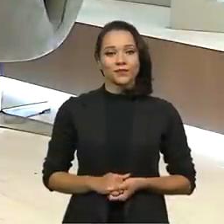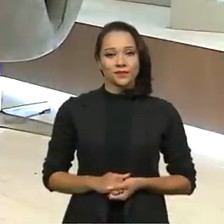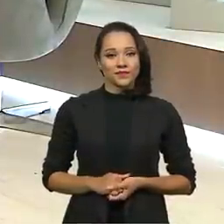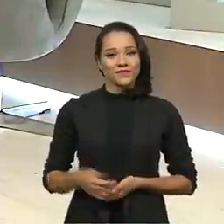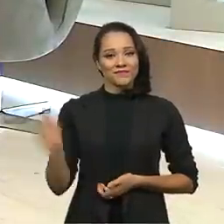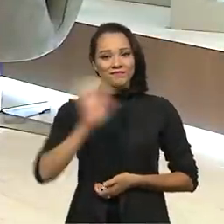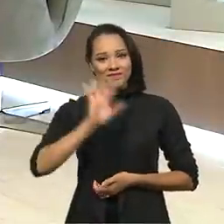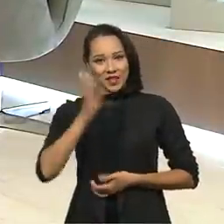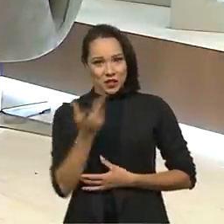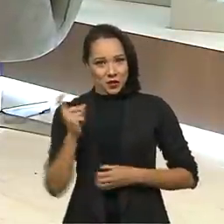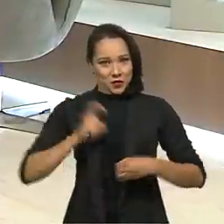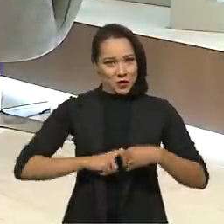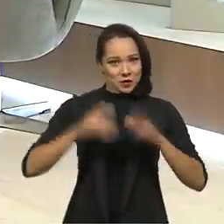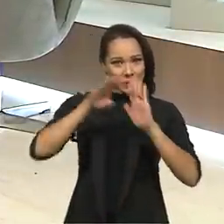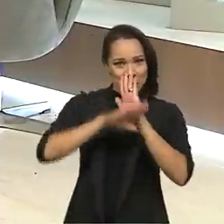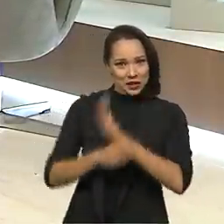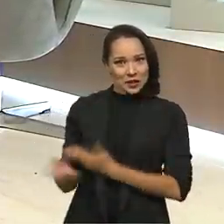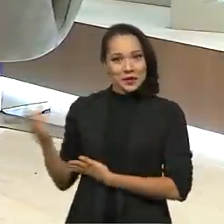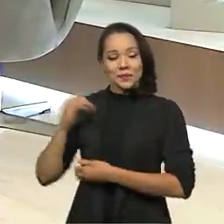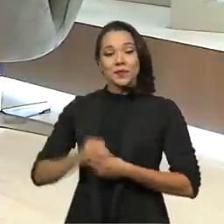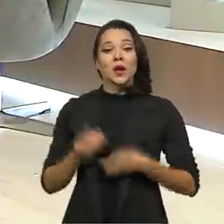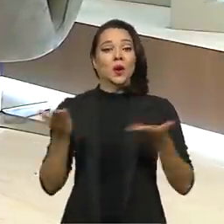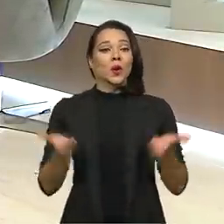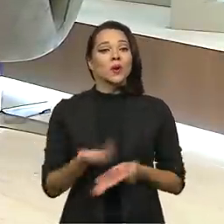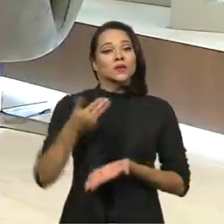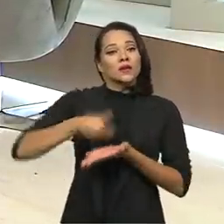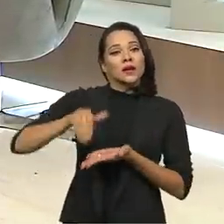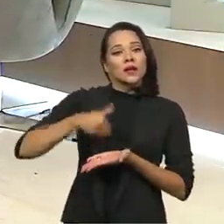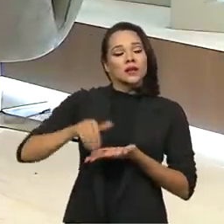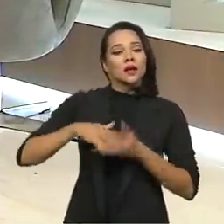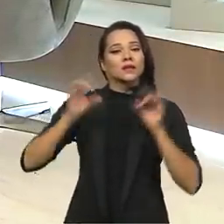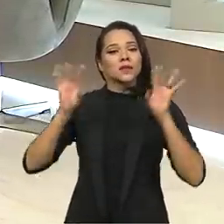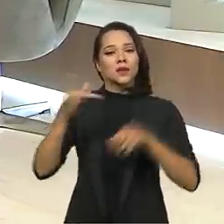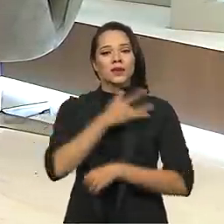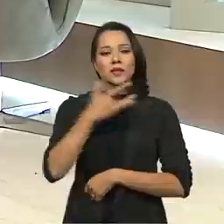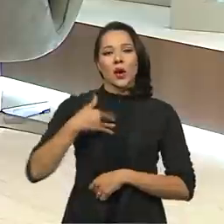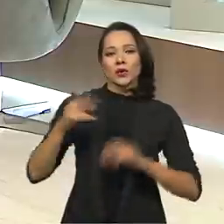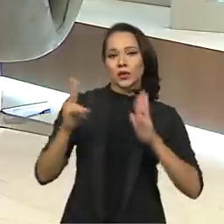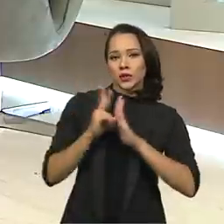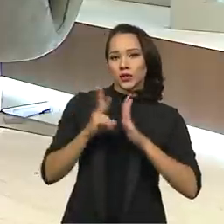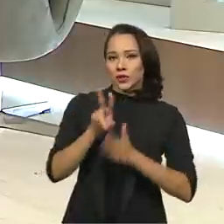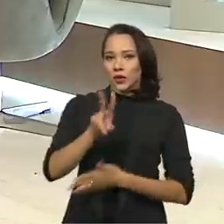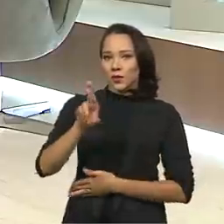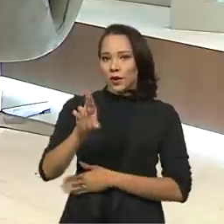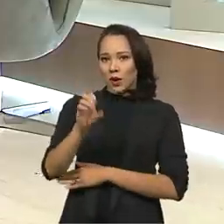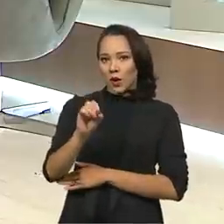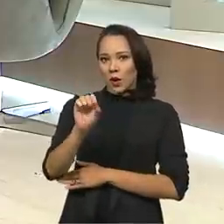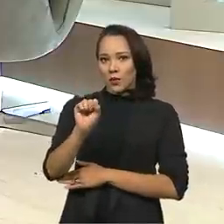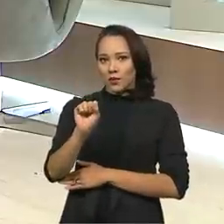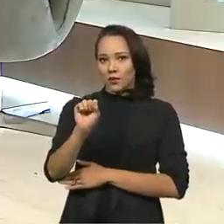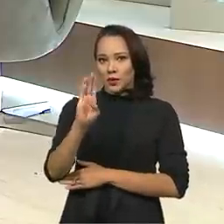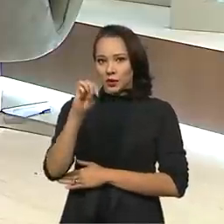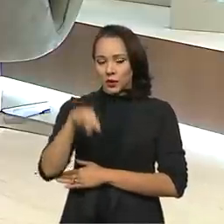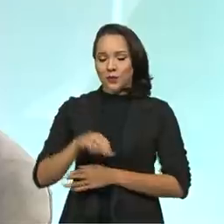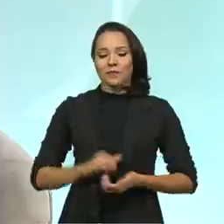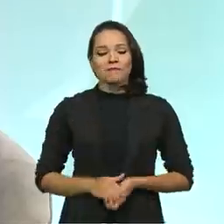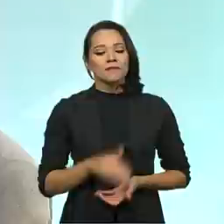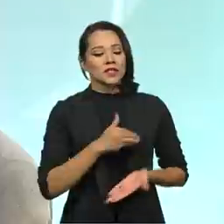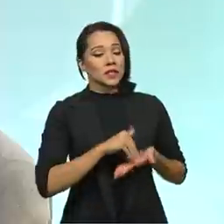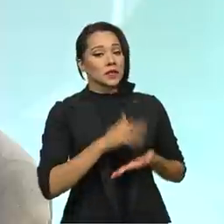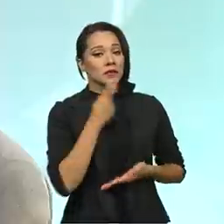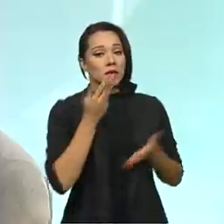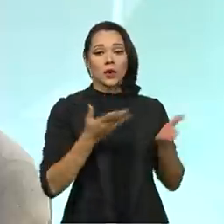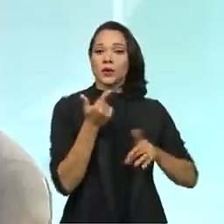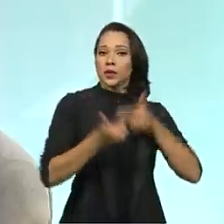Olá, estamos de volta com o Brasil em Pauta. Hoje, com o secretário especial de saúde indígena, Robson Santos. Secretário, vamos falar